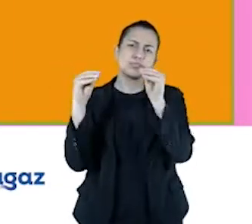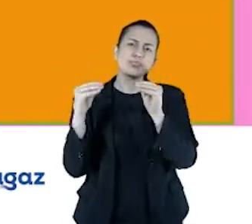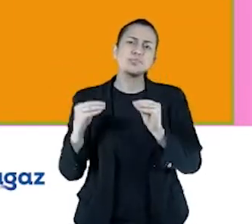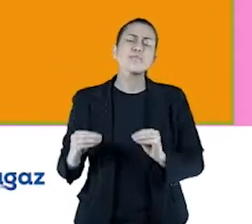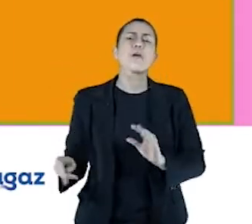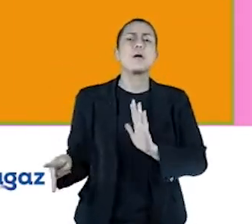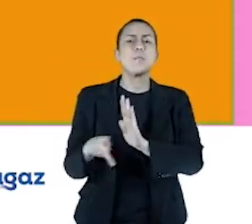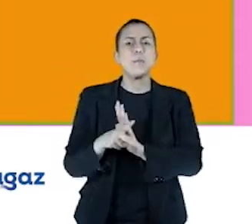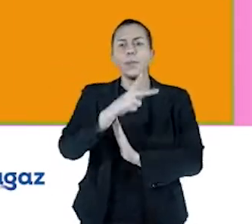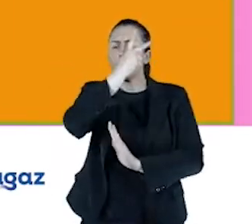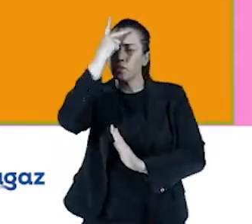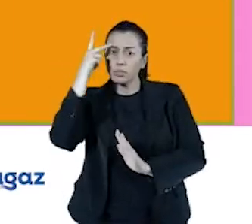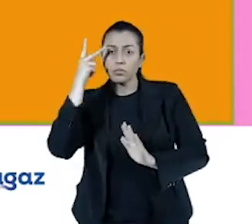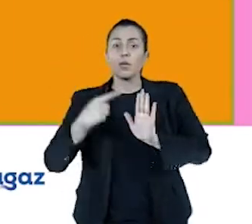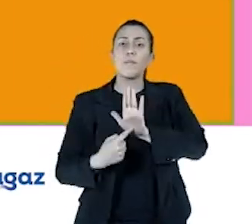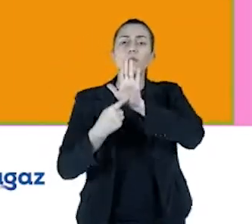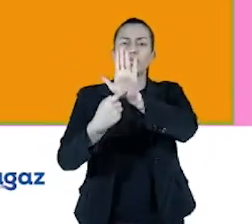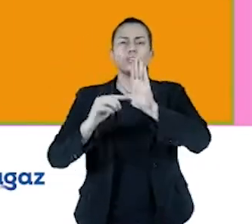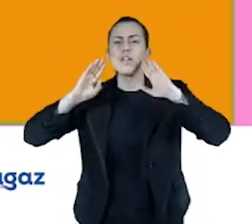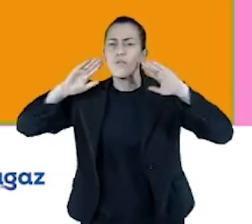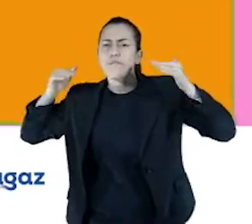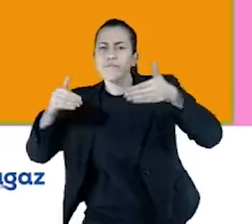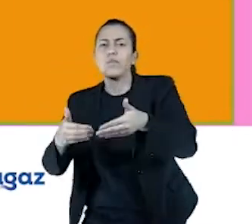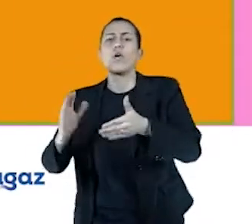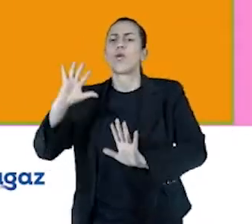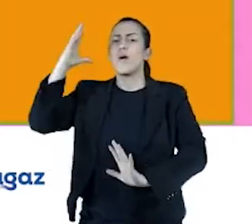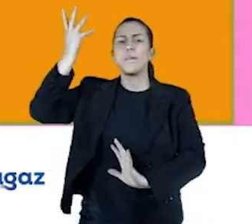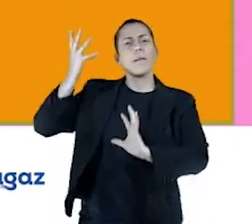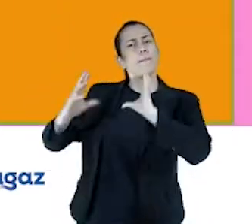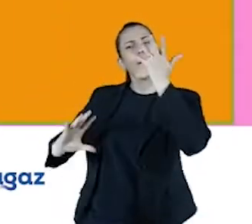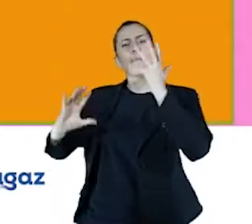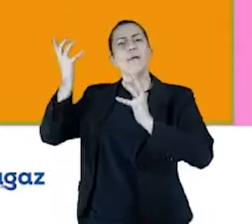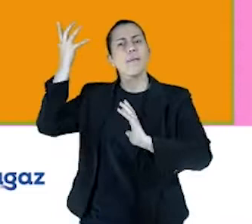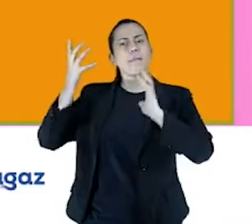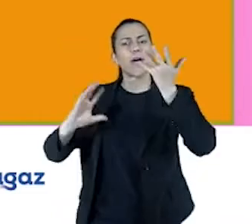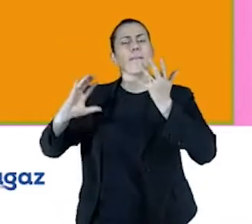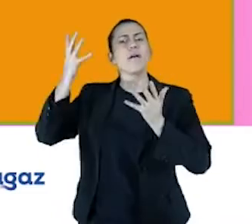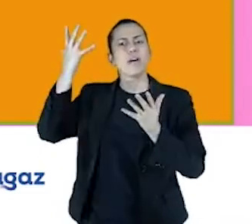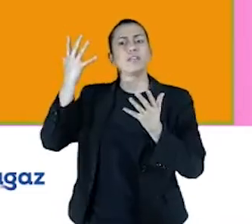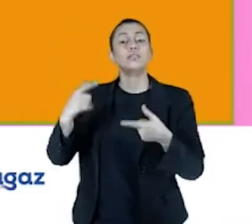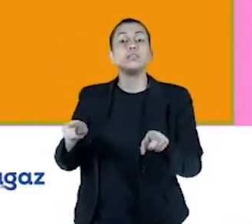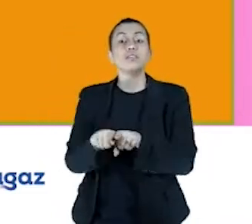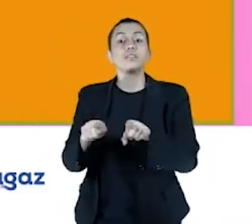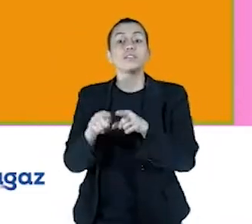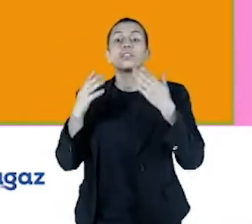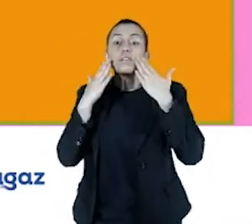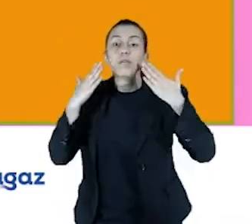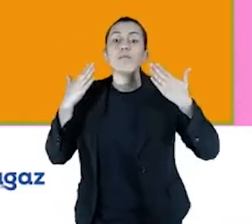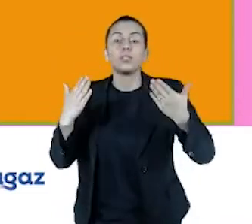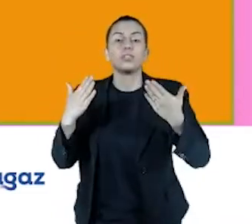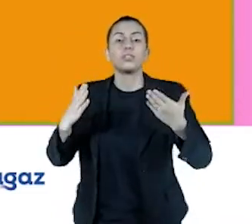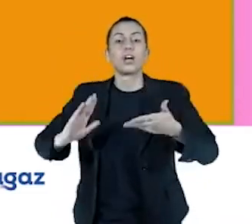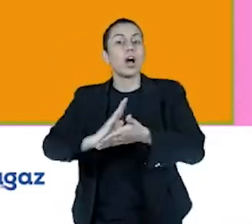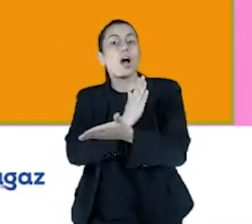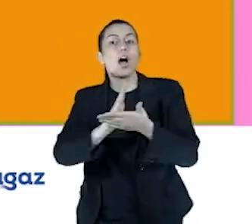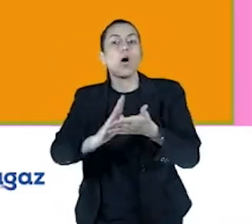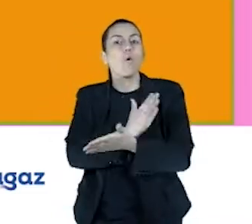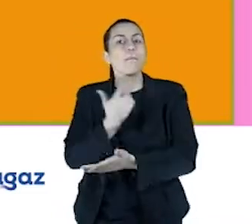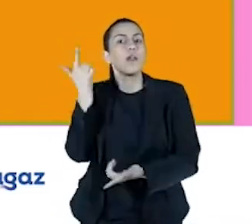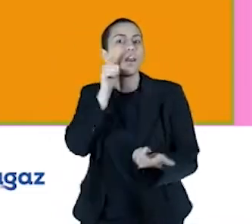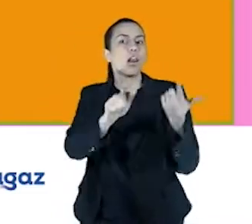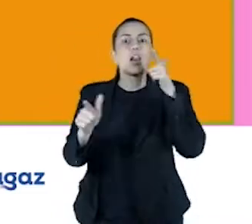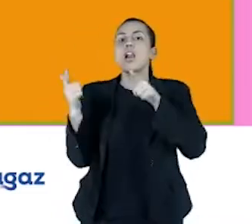acionistas mostrando, né, o foco do ano, os acontecimentos e destacando, né, algumas conquistas